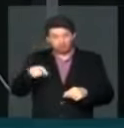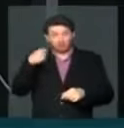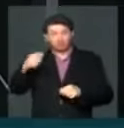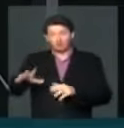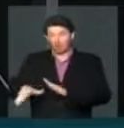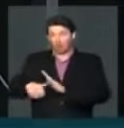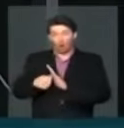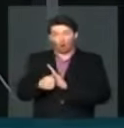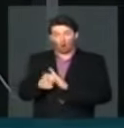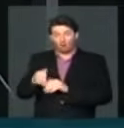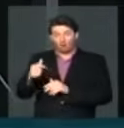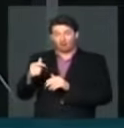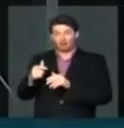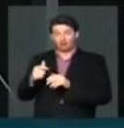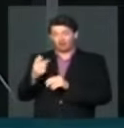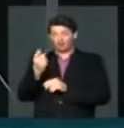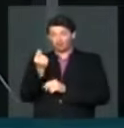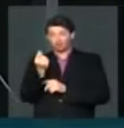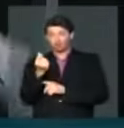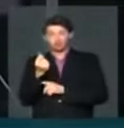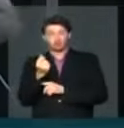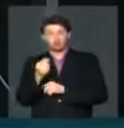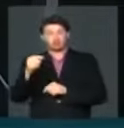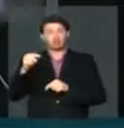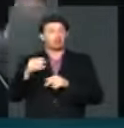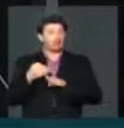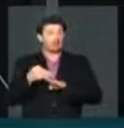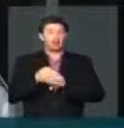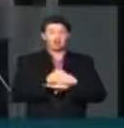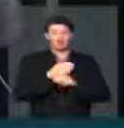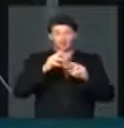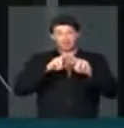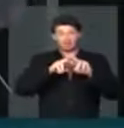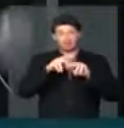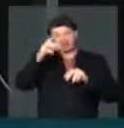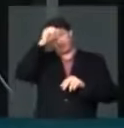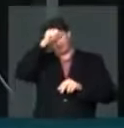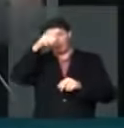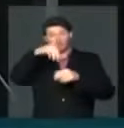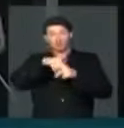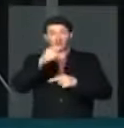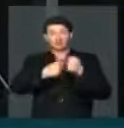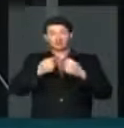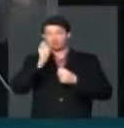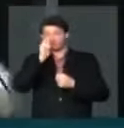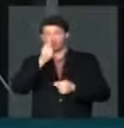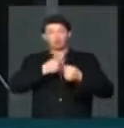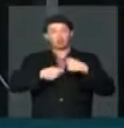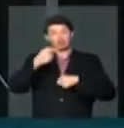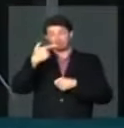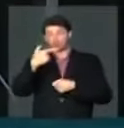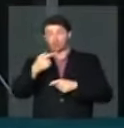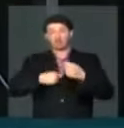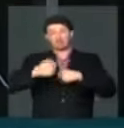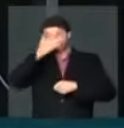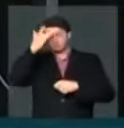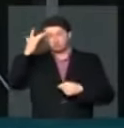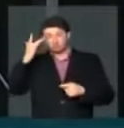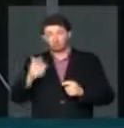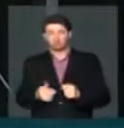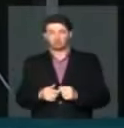carteira e não tem advogado vai aprender com narcotraficantes, com traficantes de armas, traficantes de pessoas